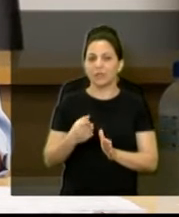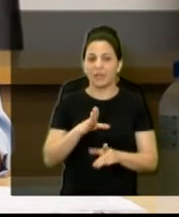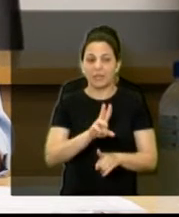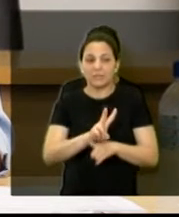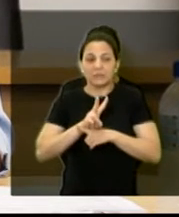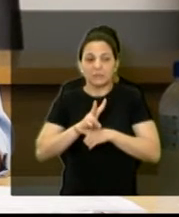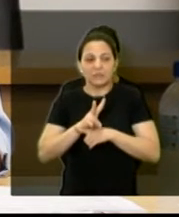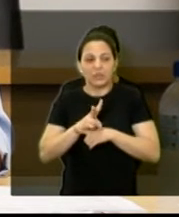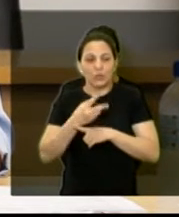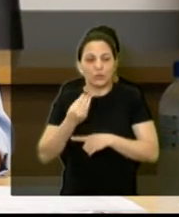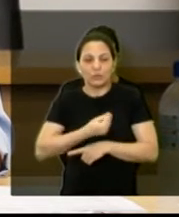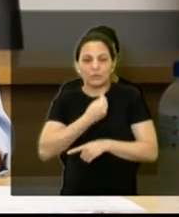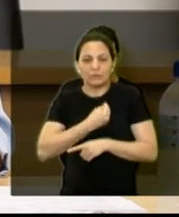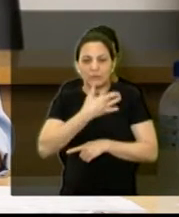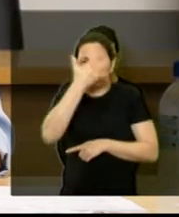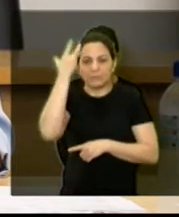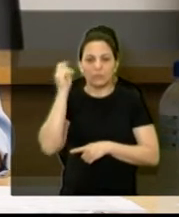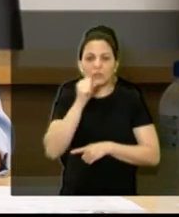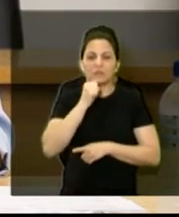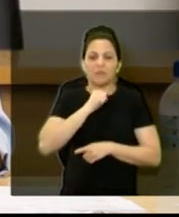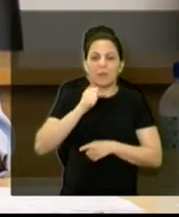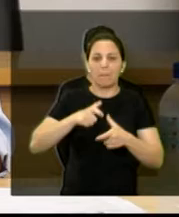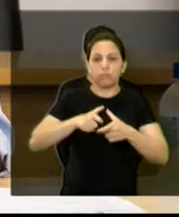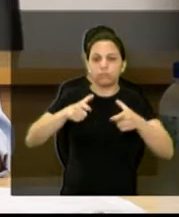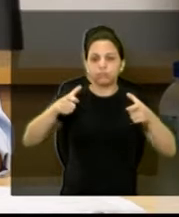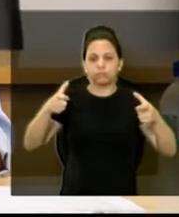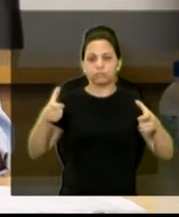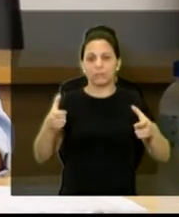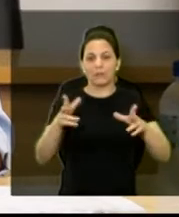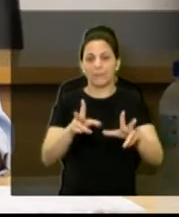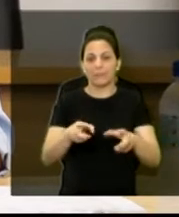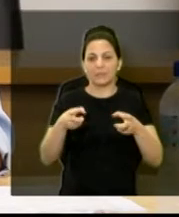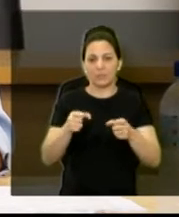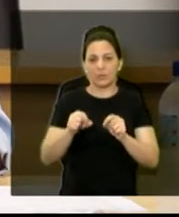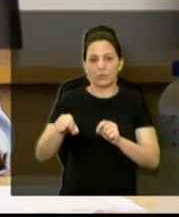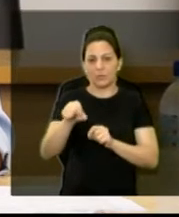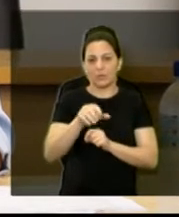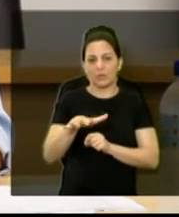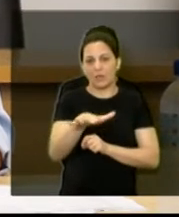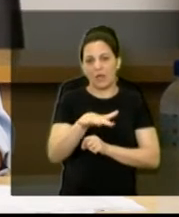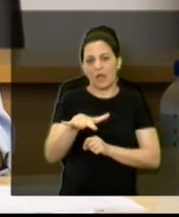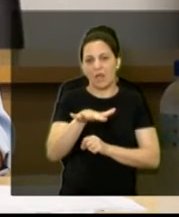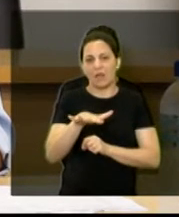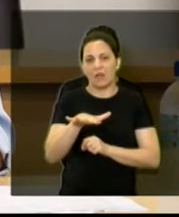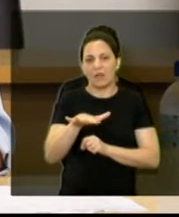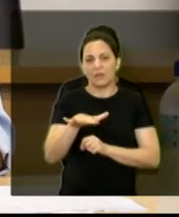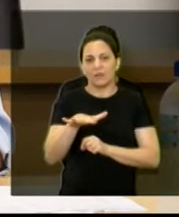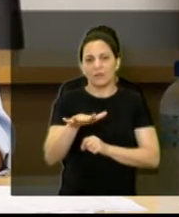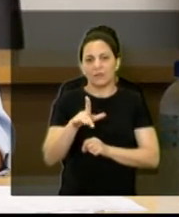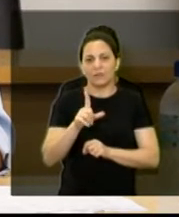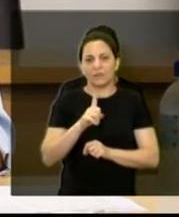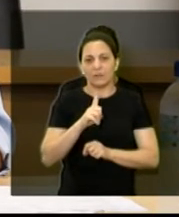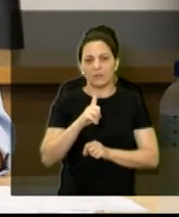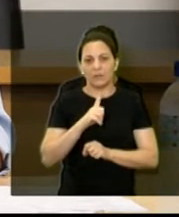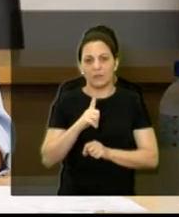de vida das pessoas. E o que nós percebemos nessa área é que